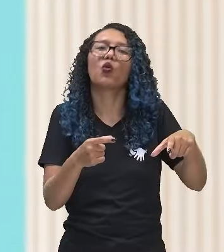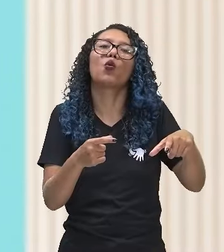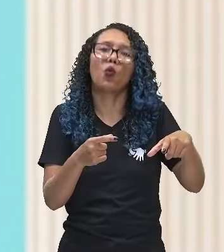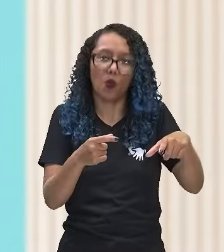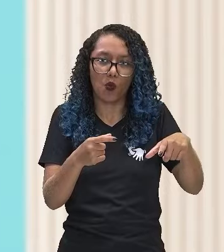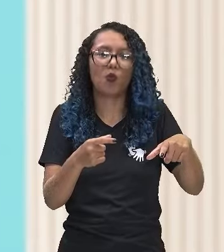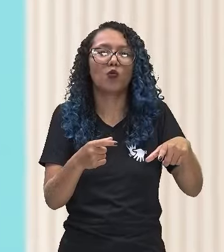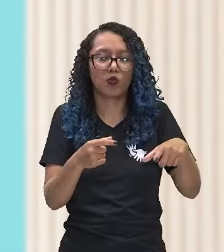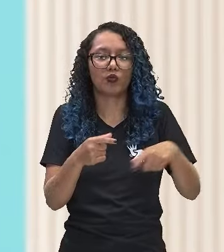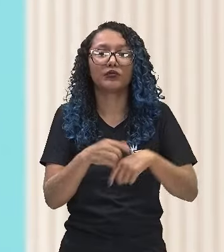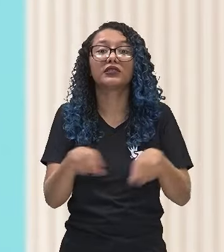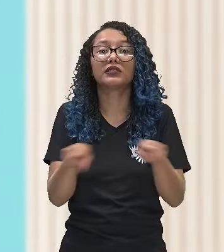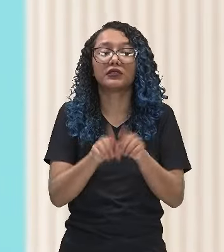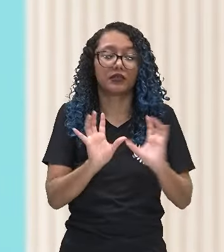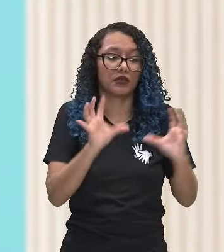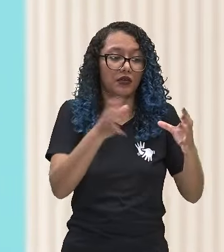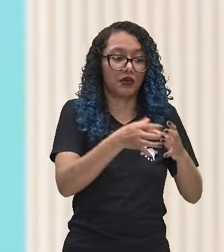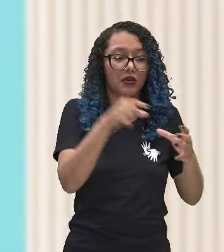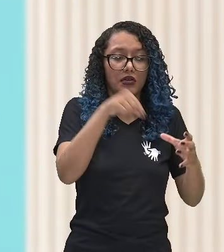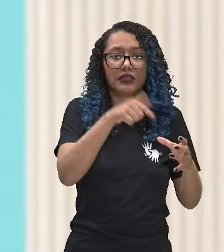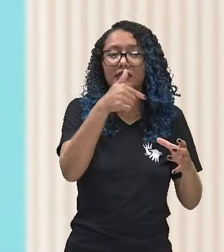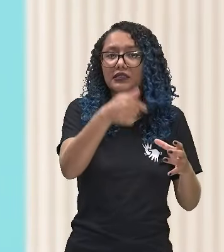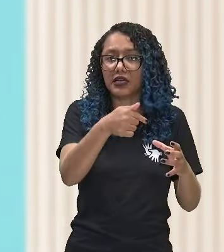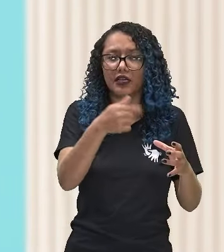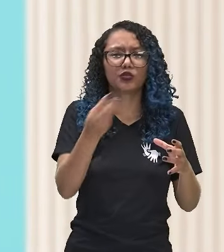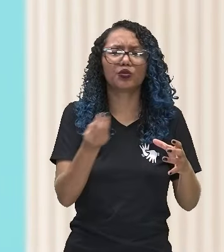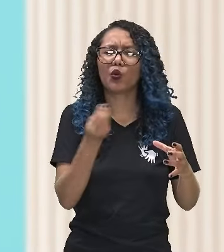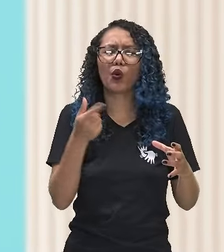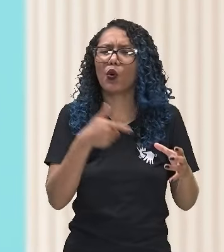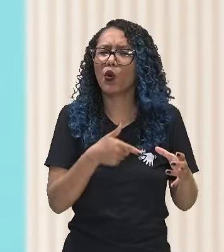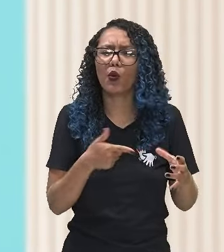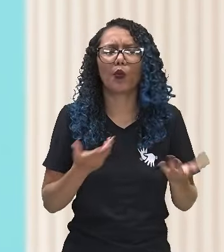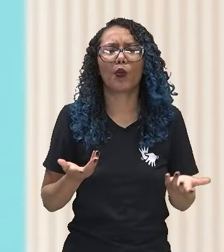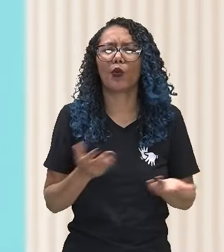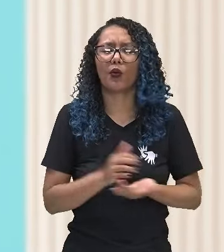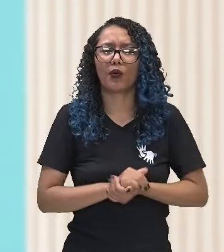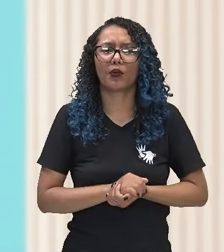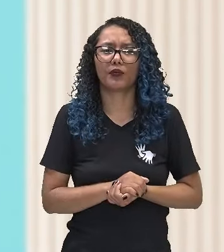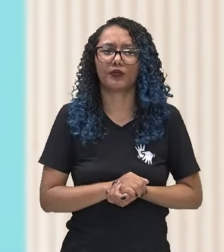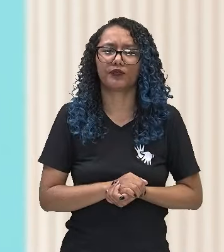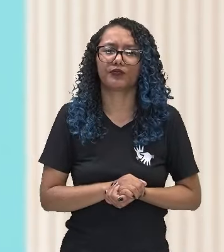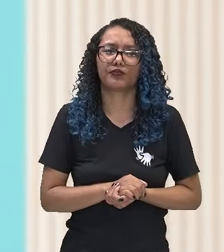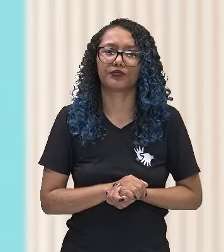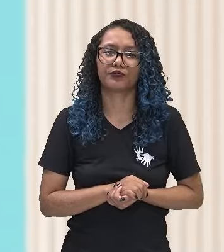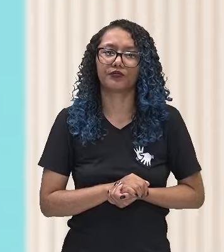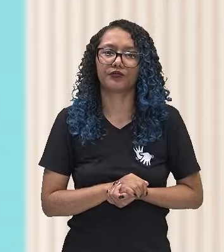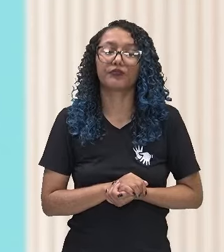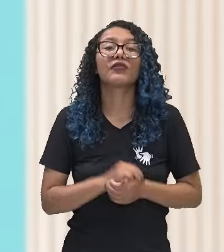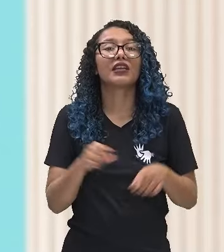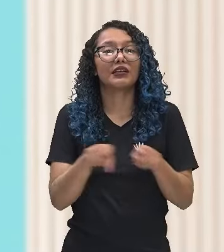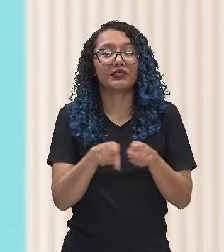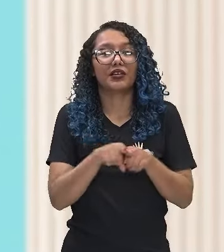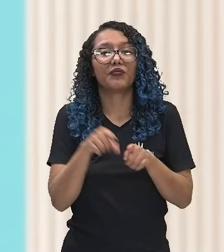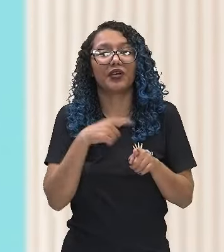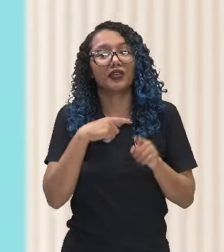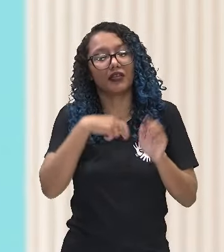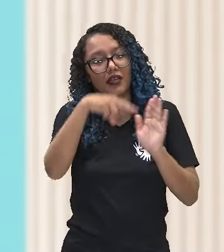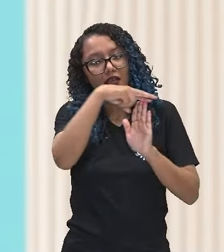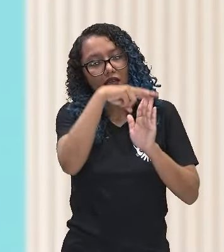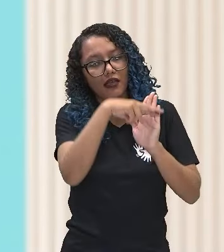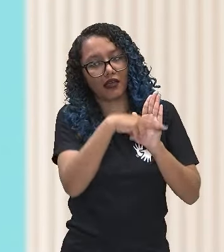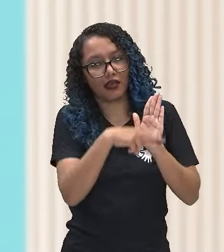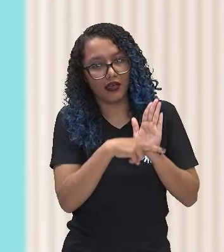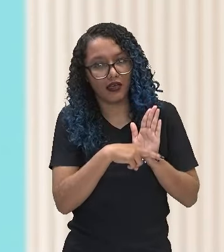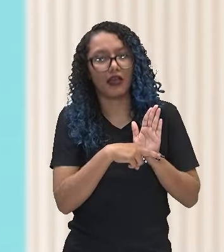de 7 é um futebol também muito nas regras e dimensões